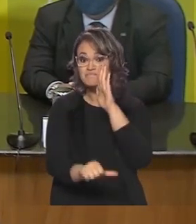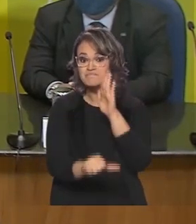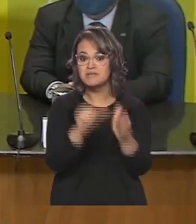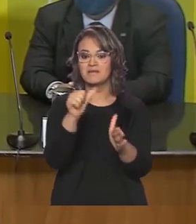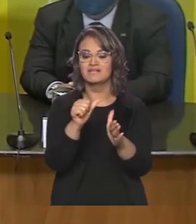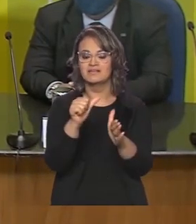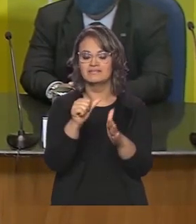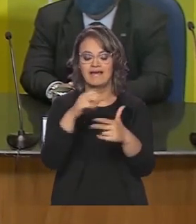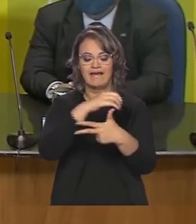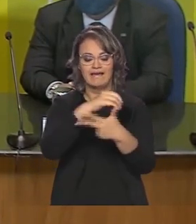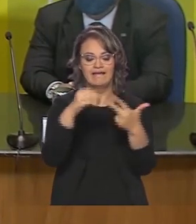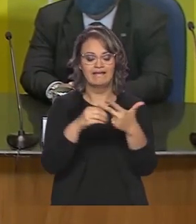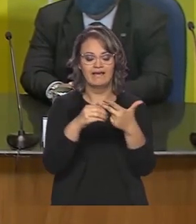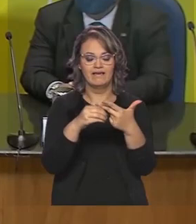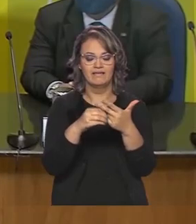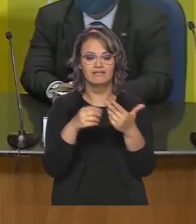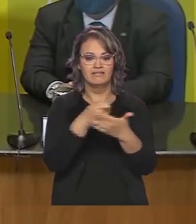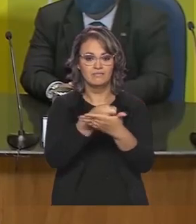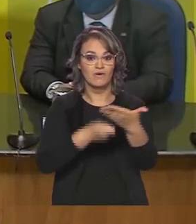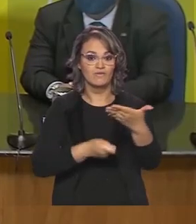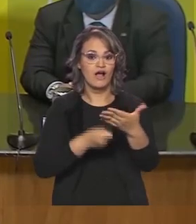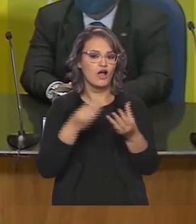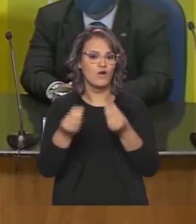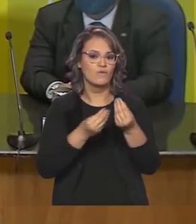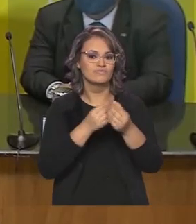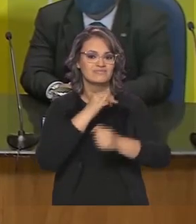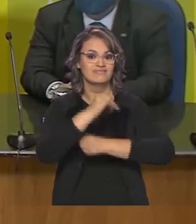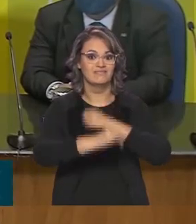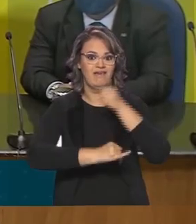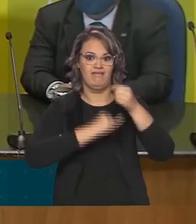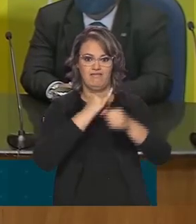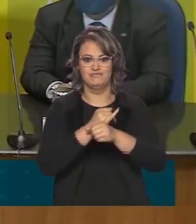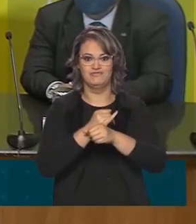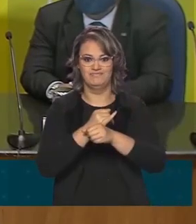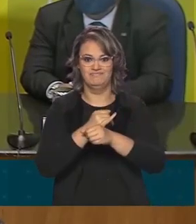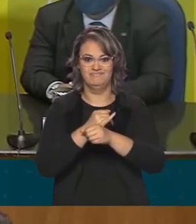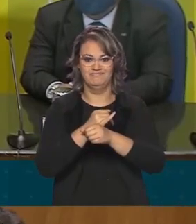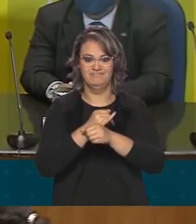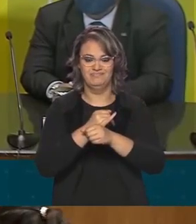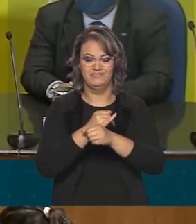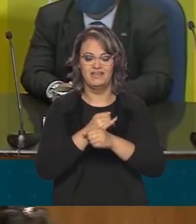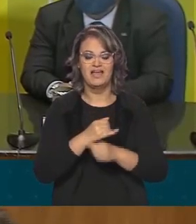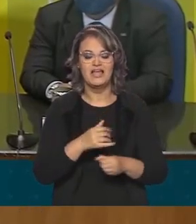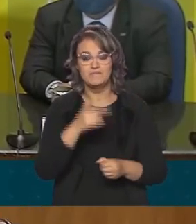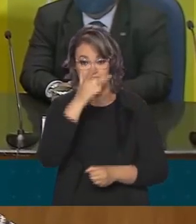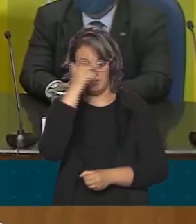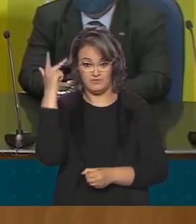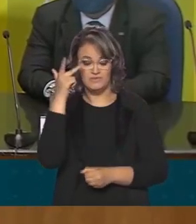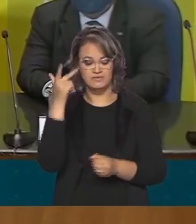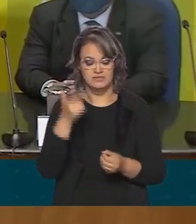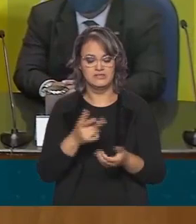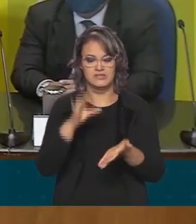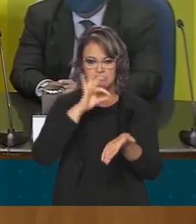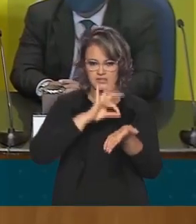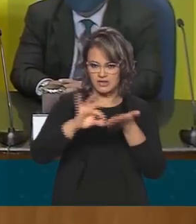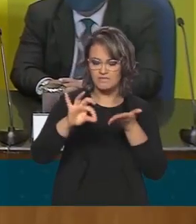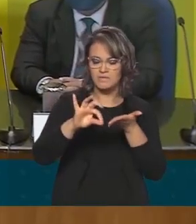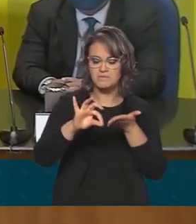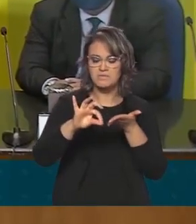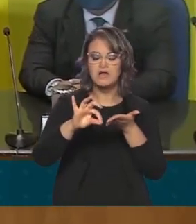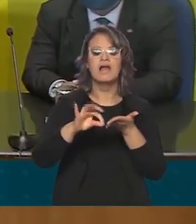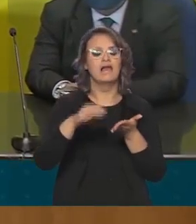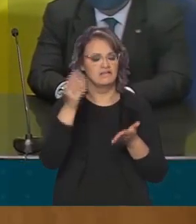uma aplicação em larga escala, em versão digital. E os candidatos que fizeram estão realmente